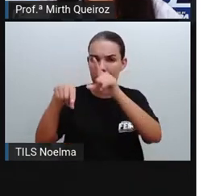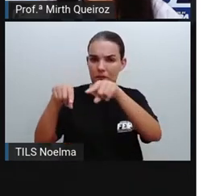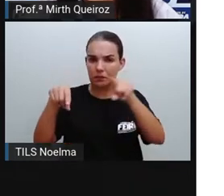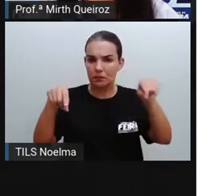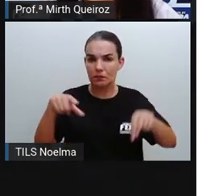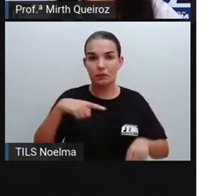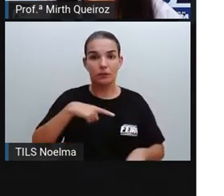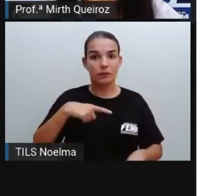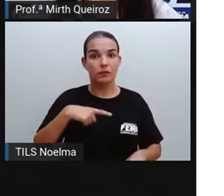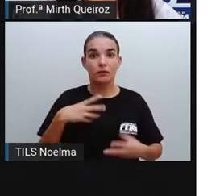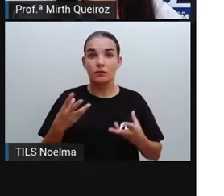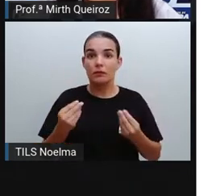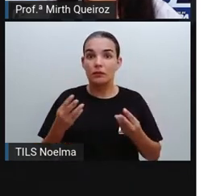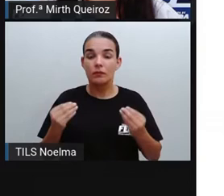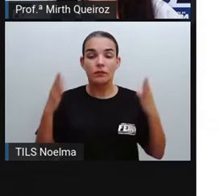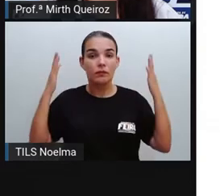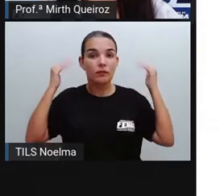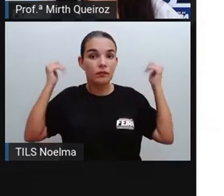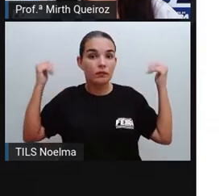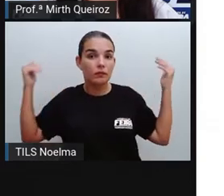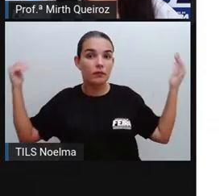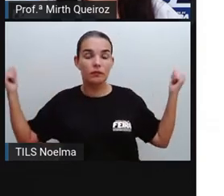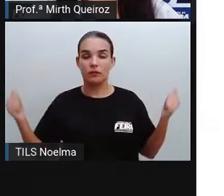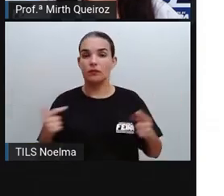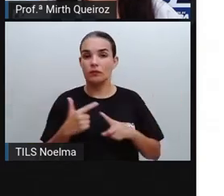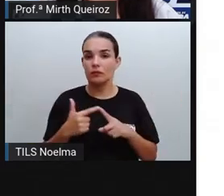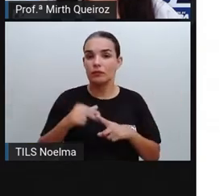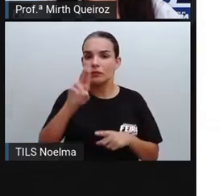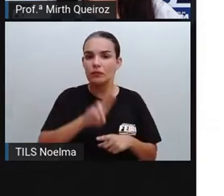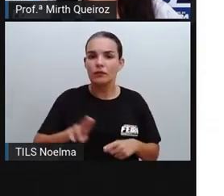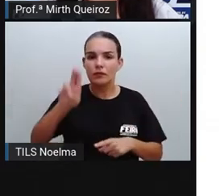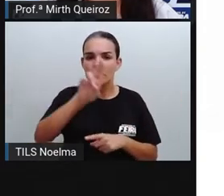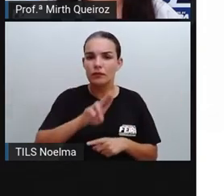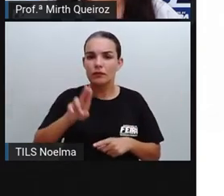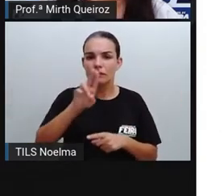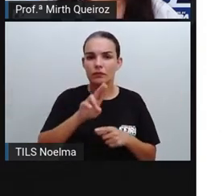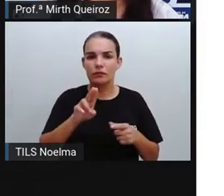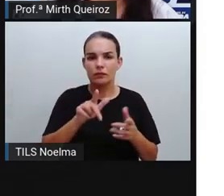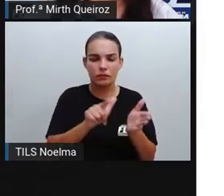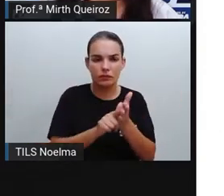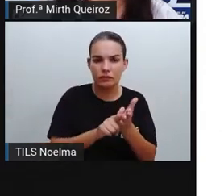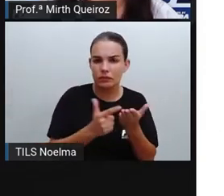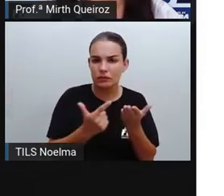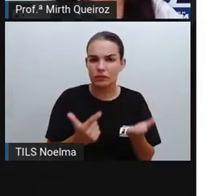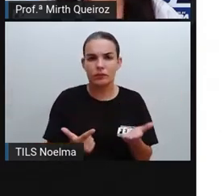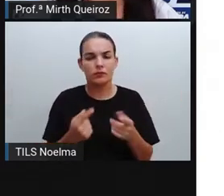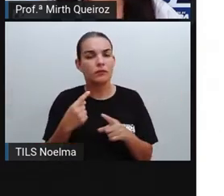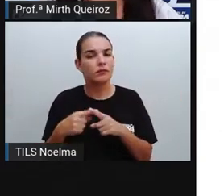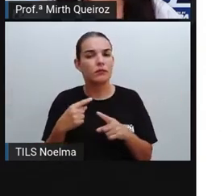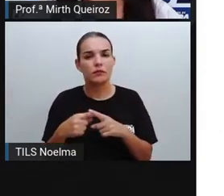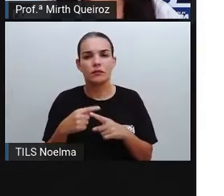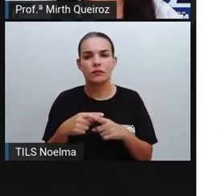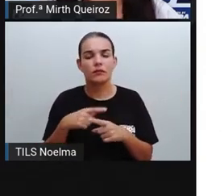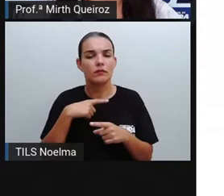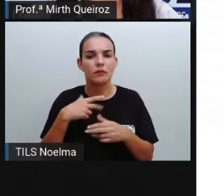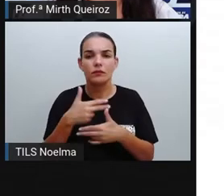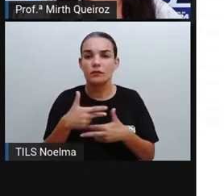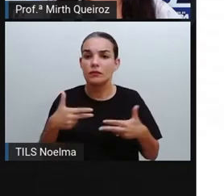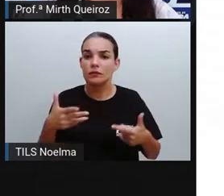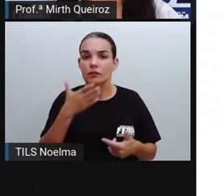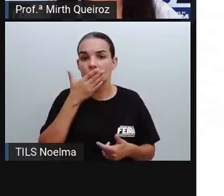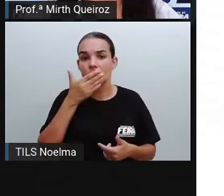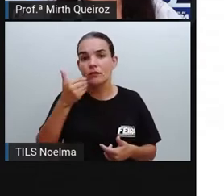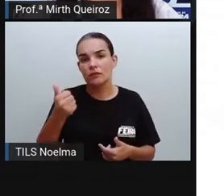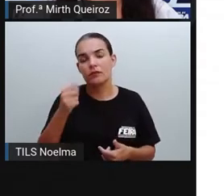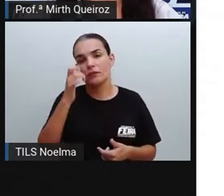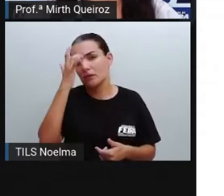jornalística, é unânime que esse gênero é um recurso muito eficaz, visto que torna o assunto